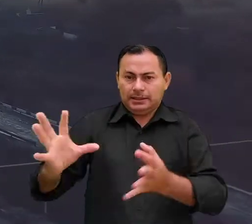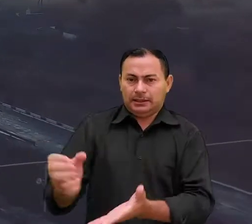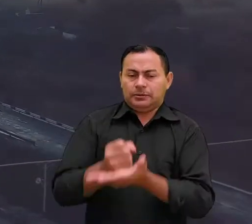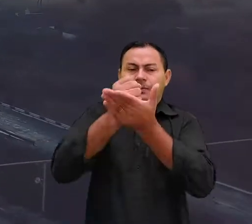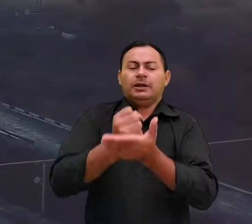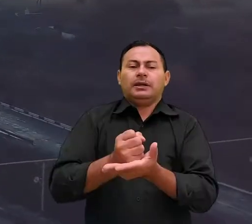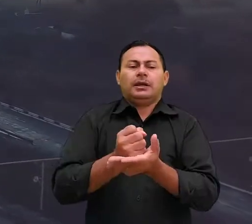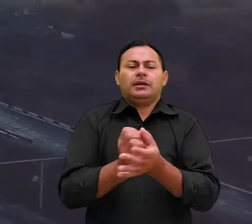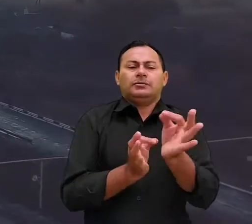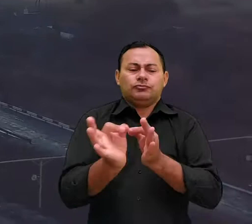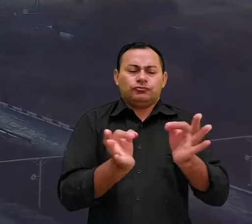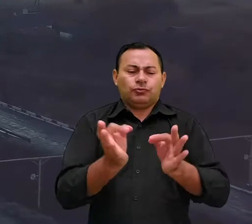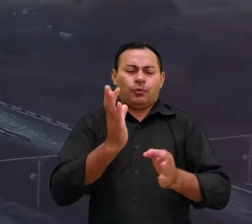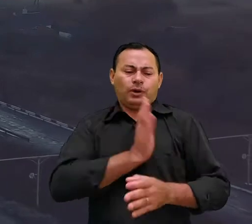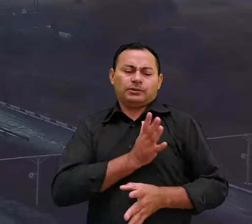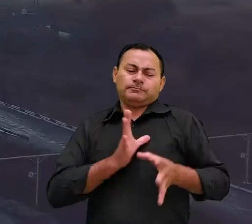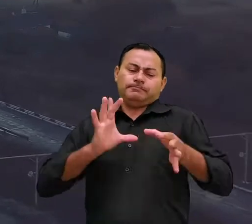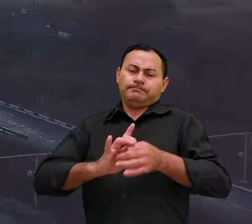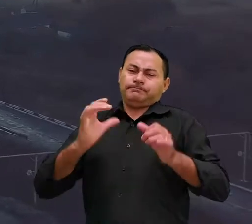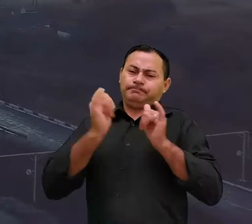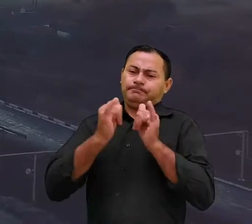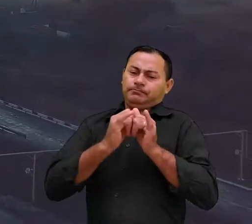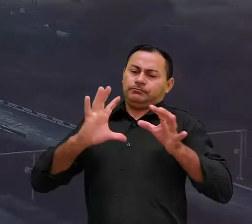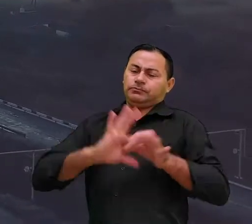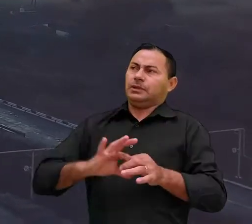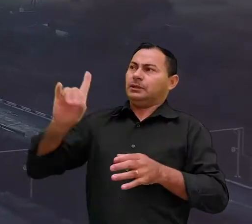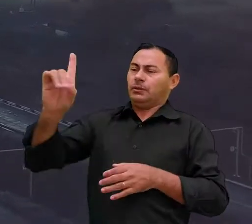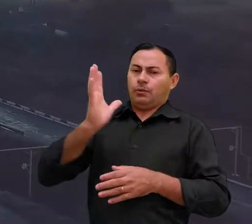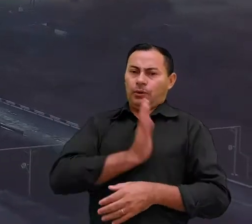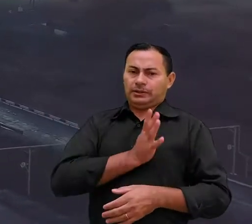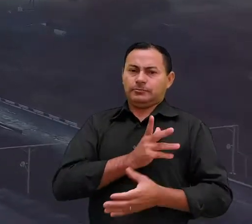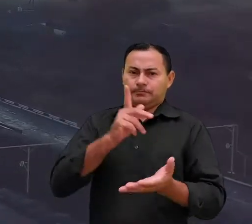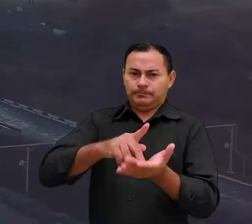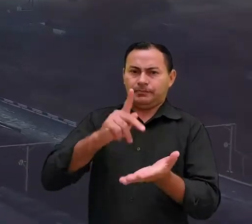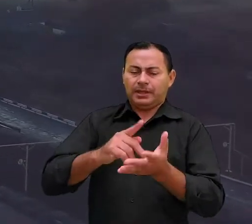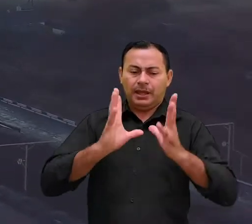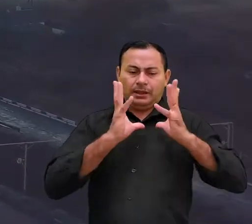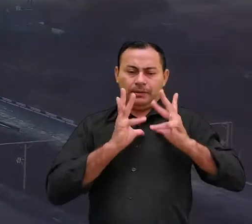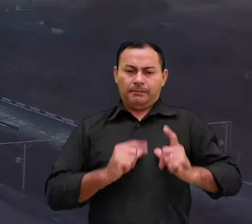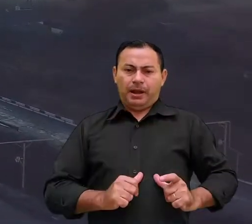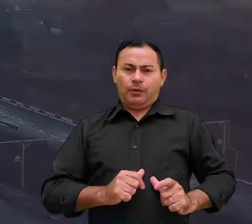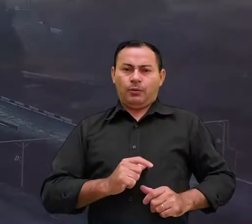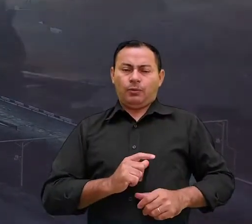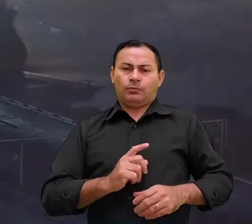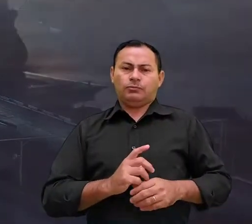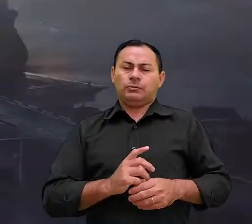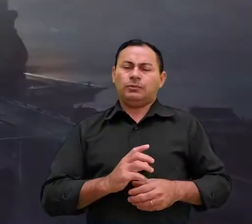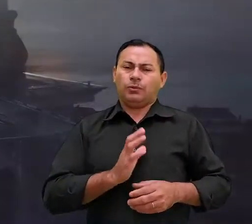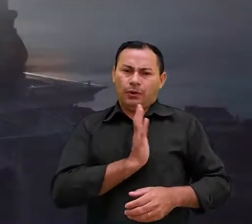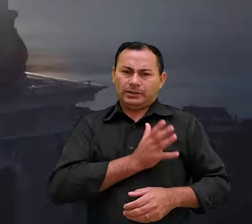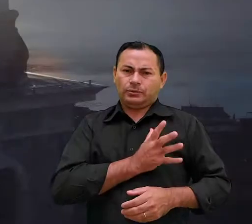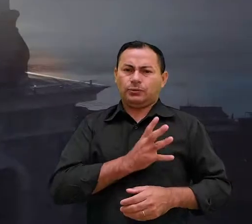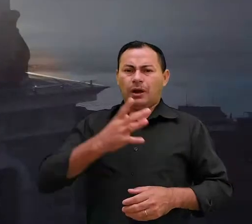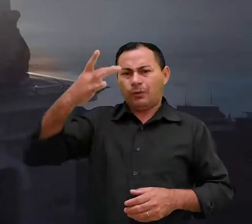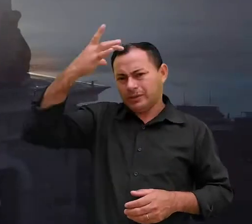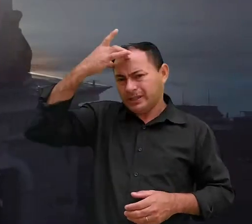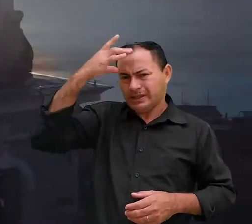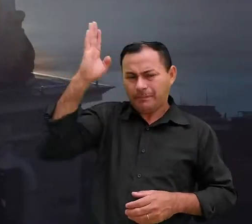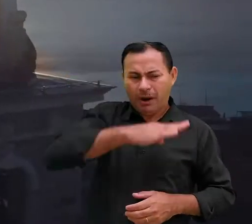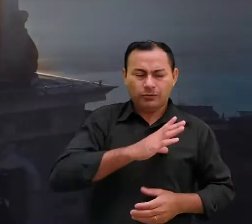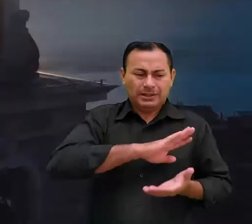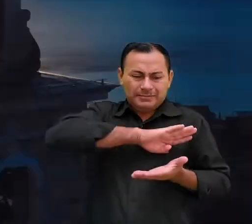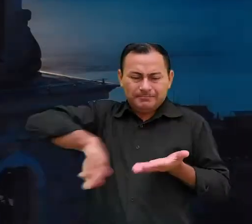salvação, quer ajustar o seu coração com Deus ou ter um coração verdadeiro, quer limpar o seu coração de uma consciência má,